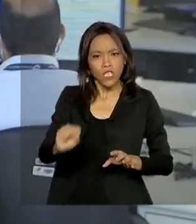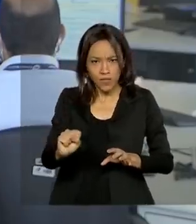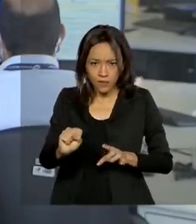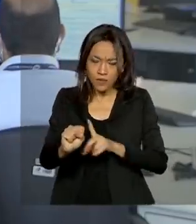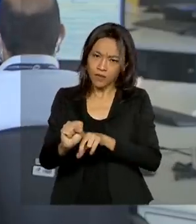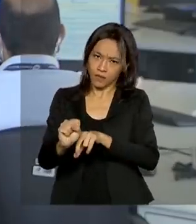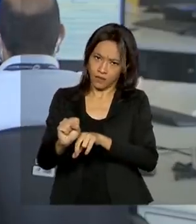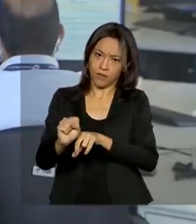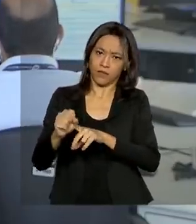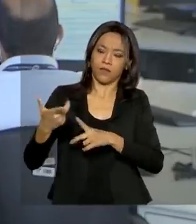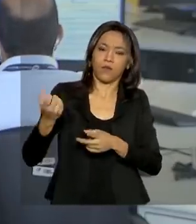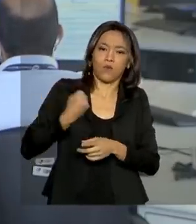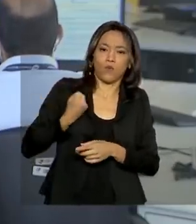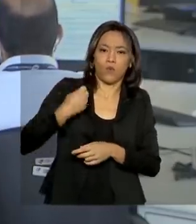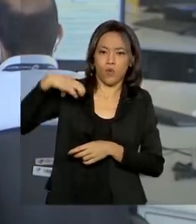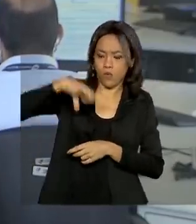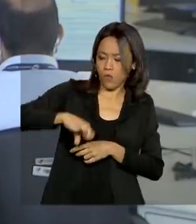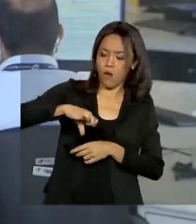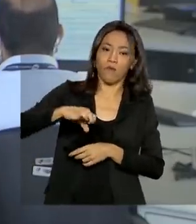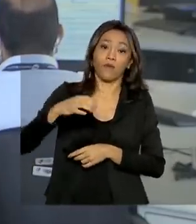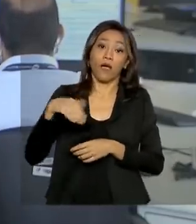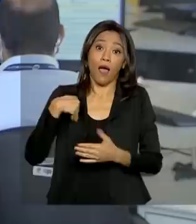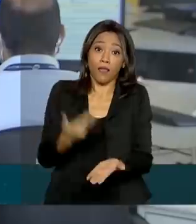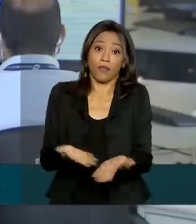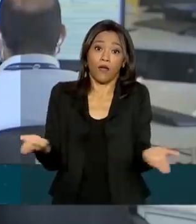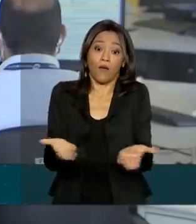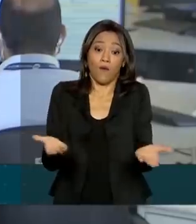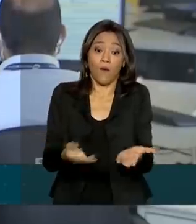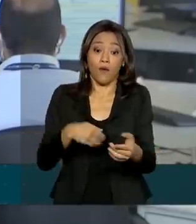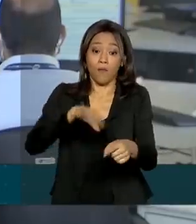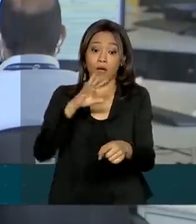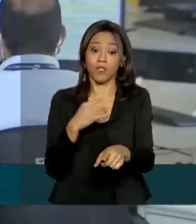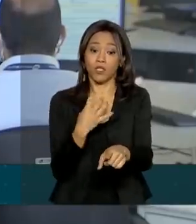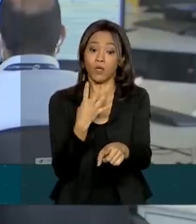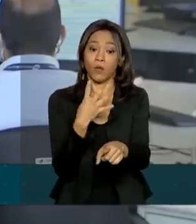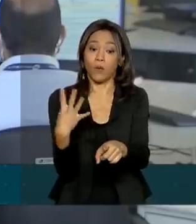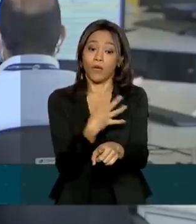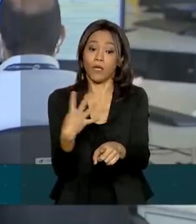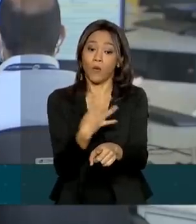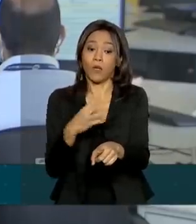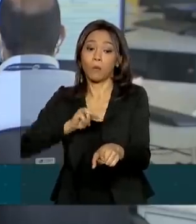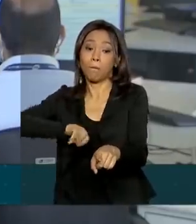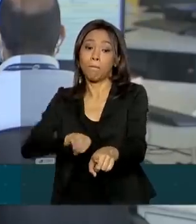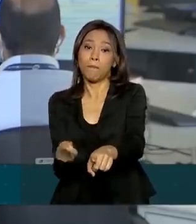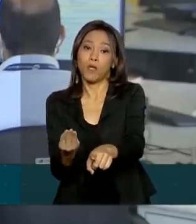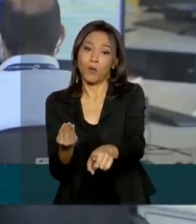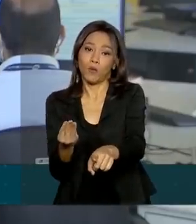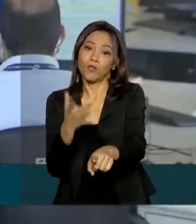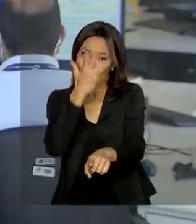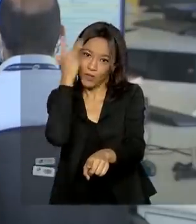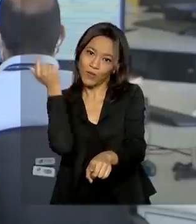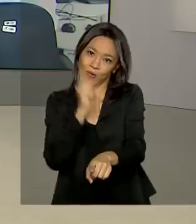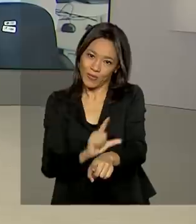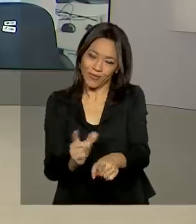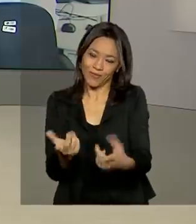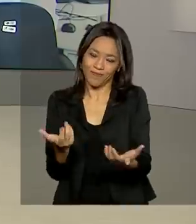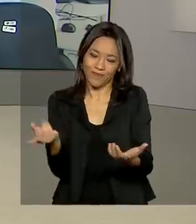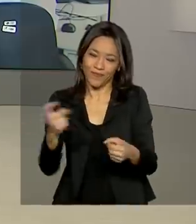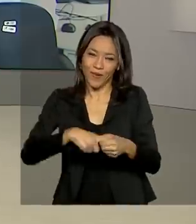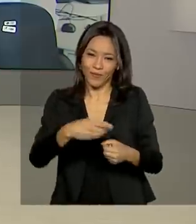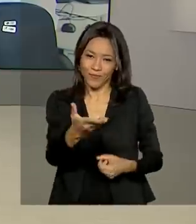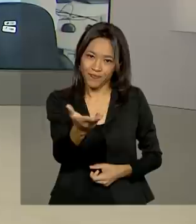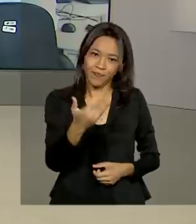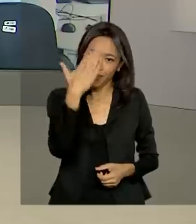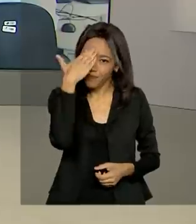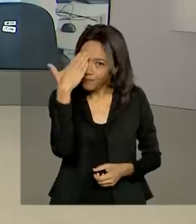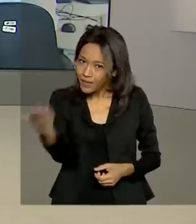emergencial, de 600 reais, beneficiou até agora mais de 44 milhões de pessoas. Voltamos com você, Renata. Obrigada,